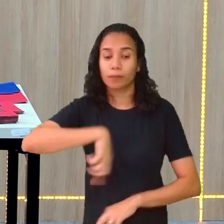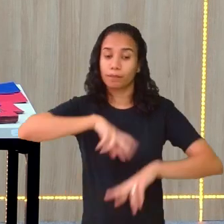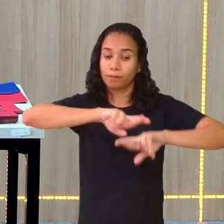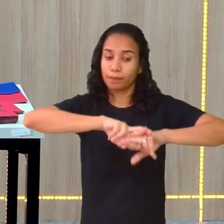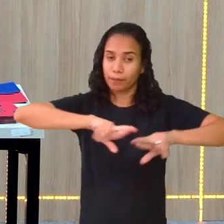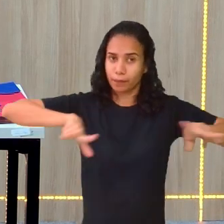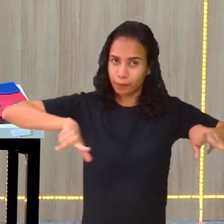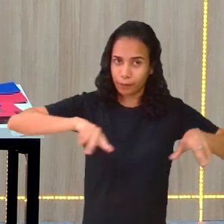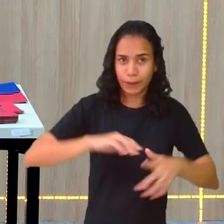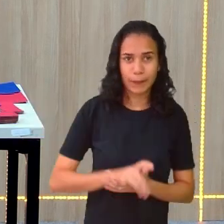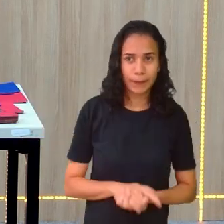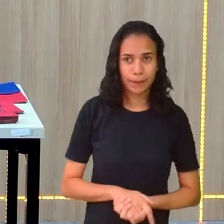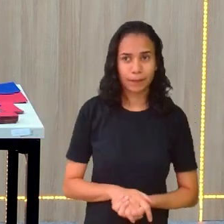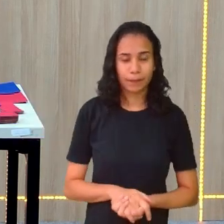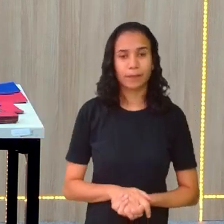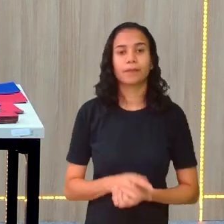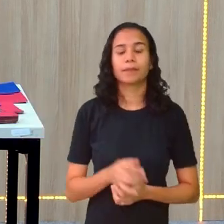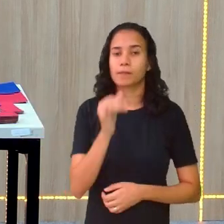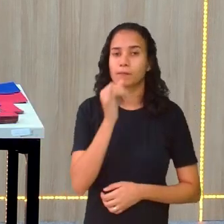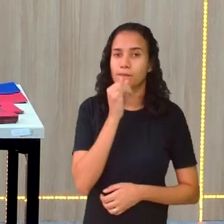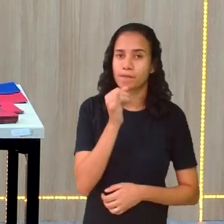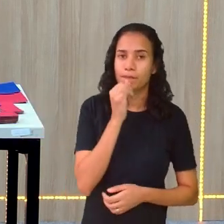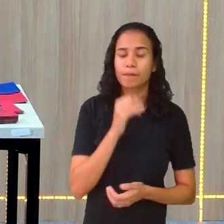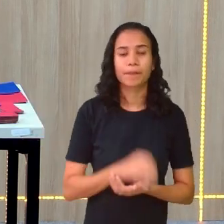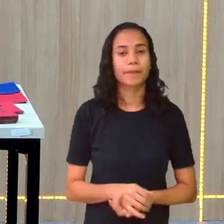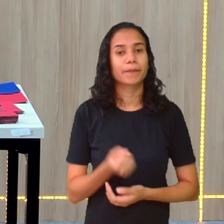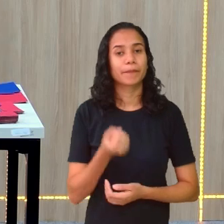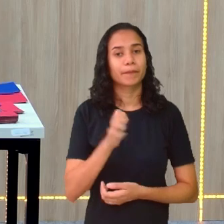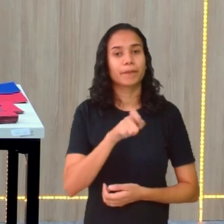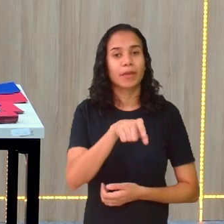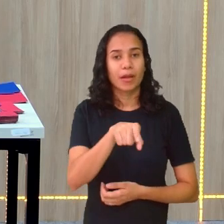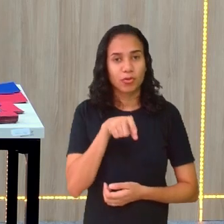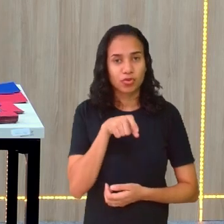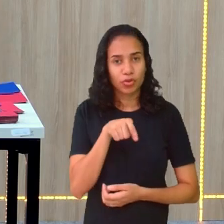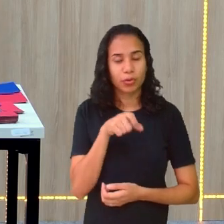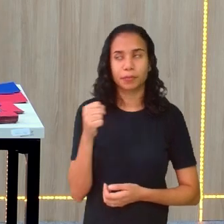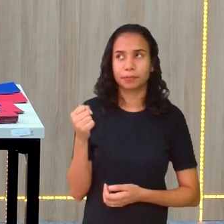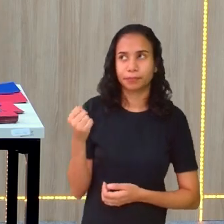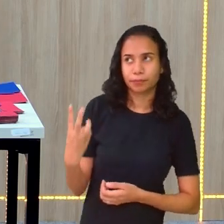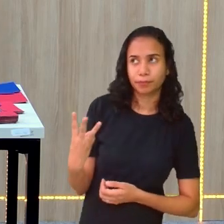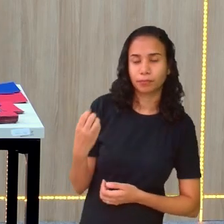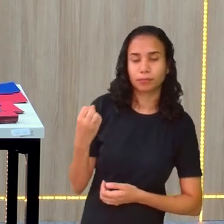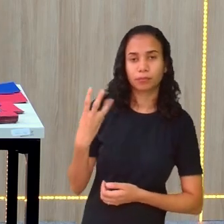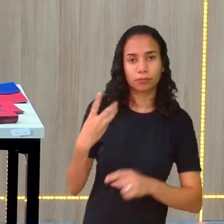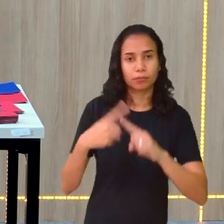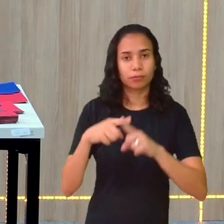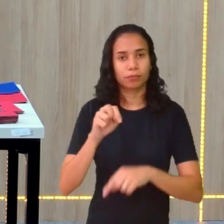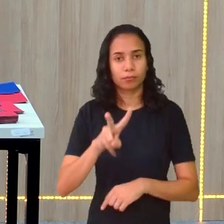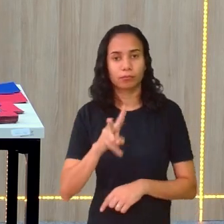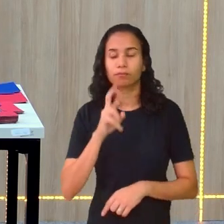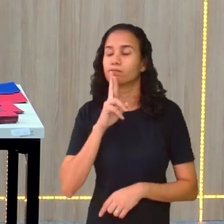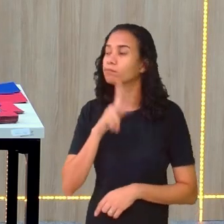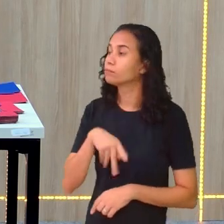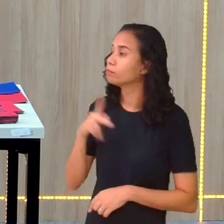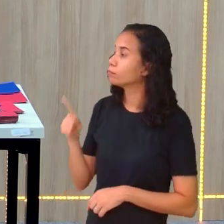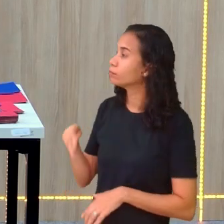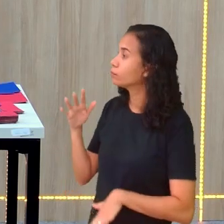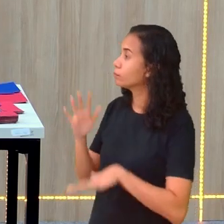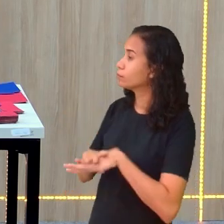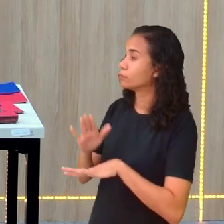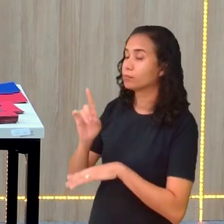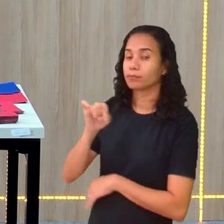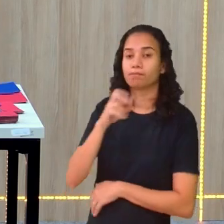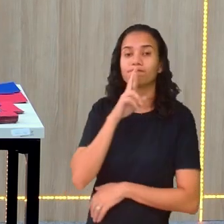outra coisa. Exemplo. Se x fosse 3. 3 vezes 2, professora Marta?